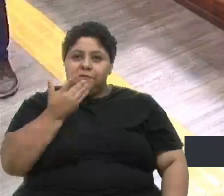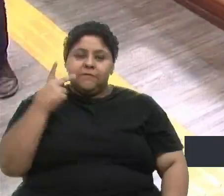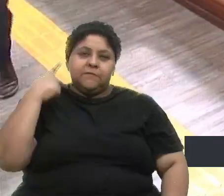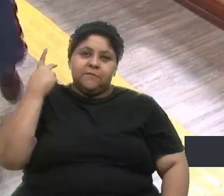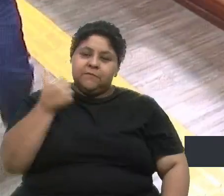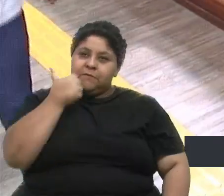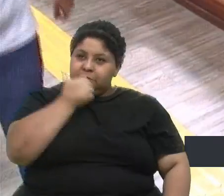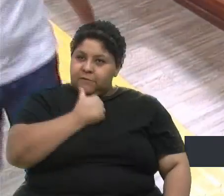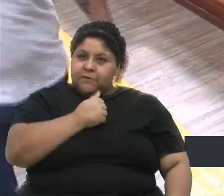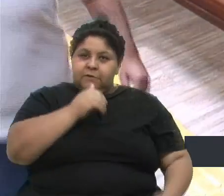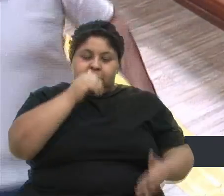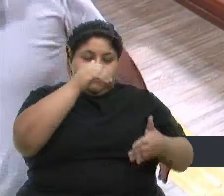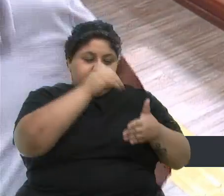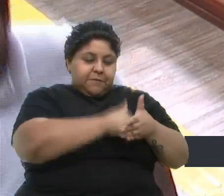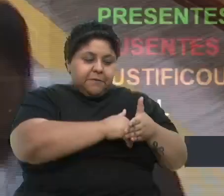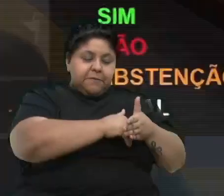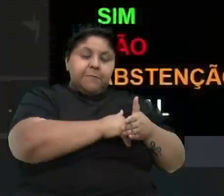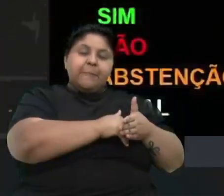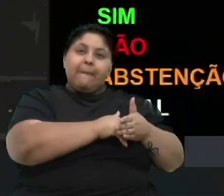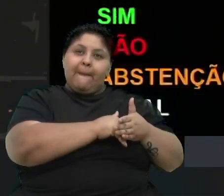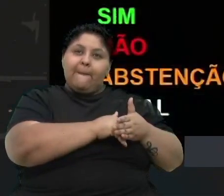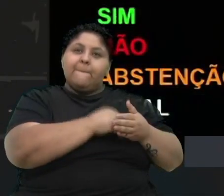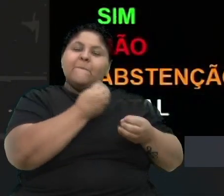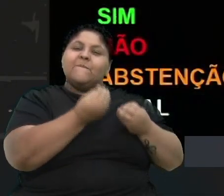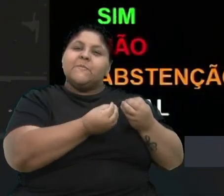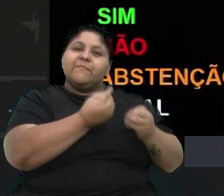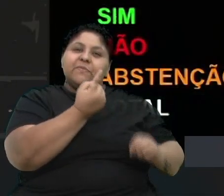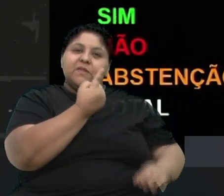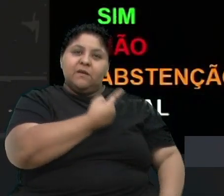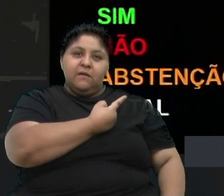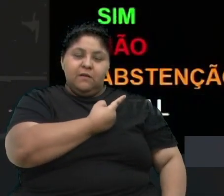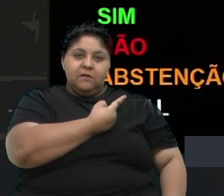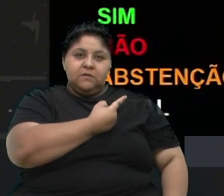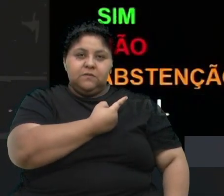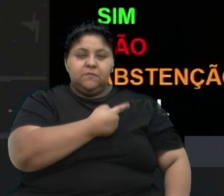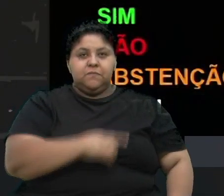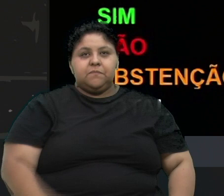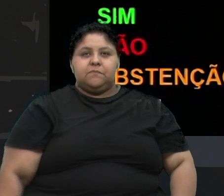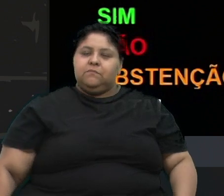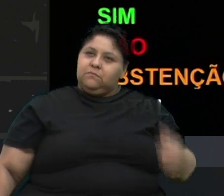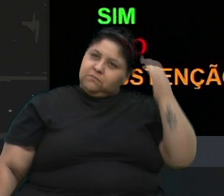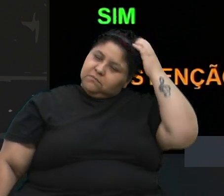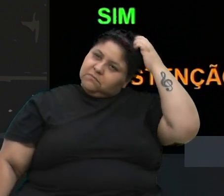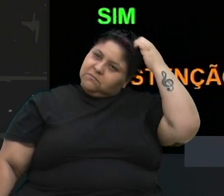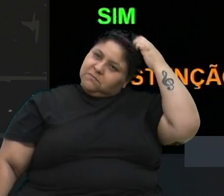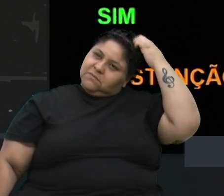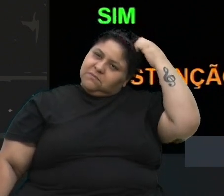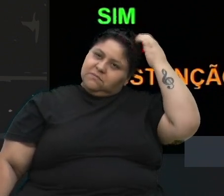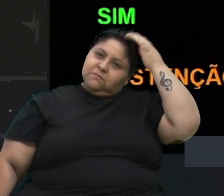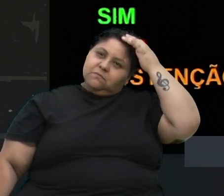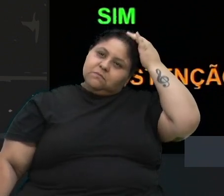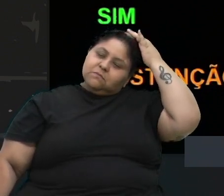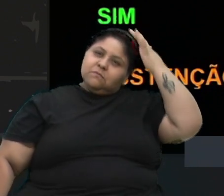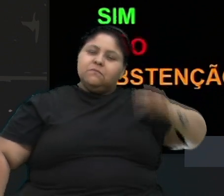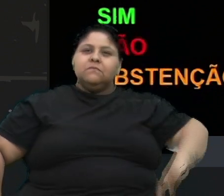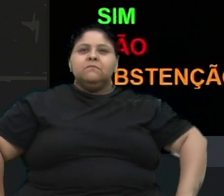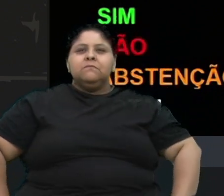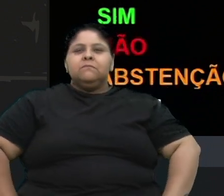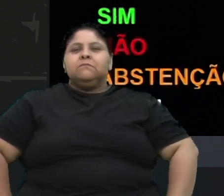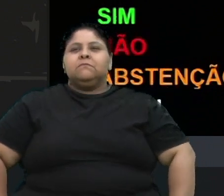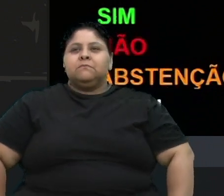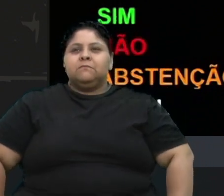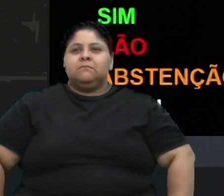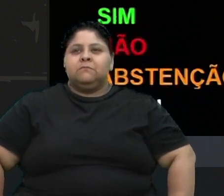Vereadores e vereadores, acredite em seus votos. Como vota Gladys Frizzo? Eu voto sim, senhor presidente. Obrigado, Gladys